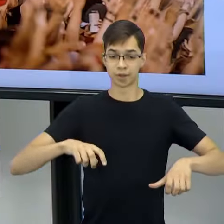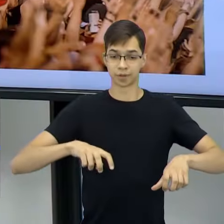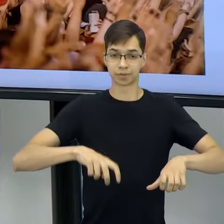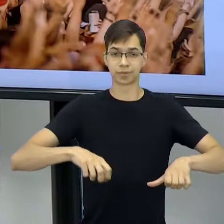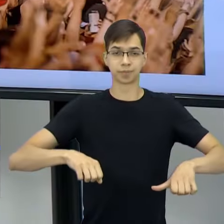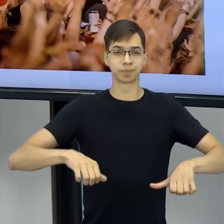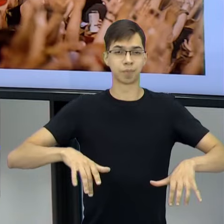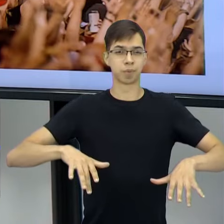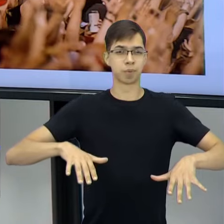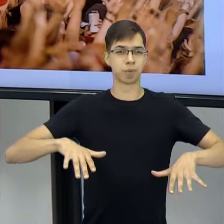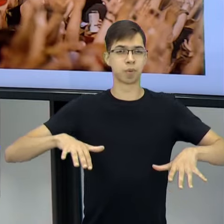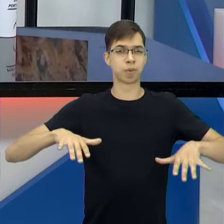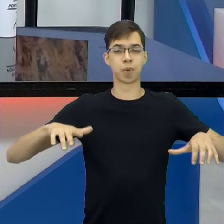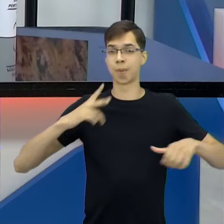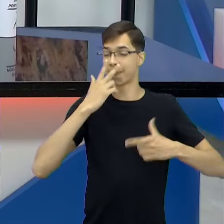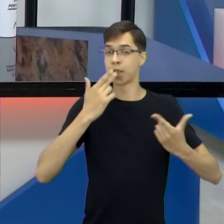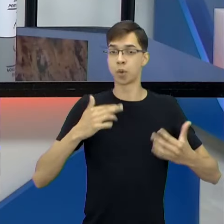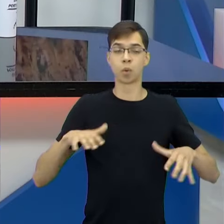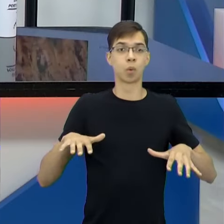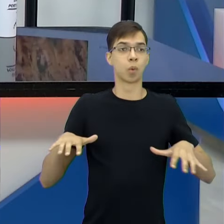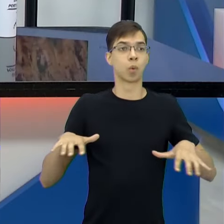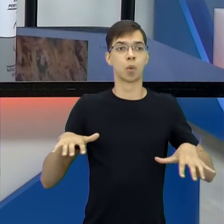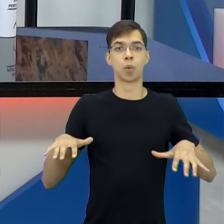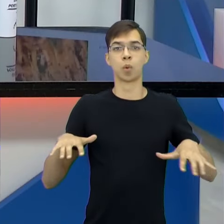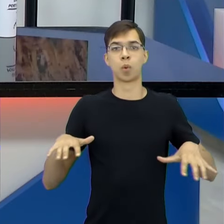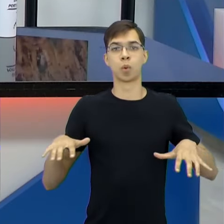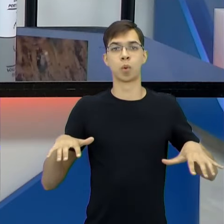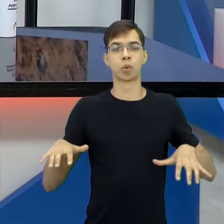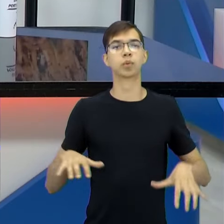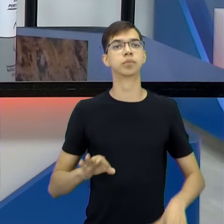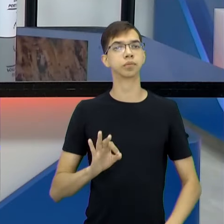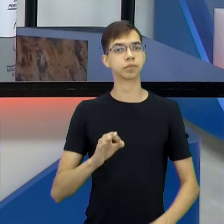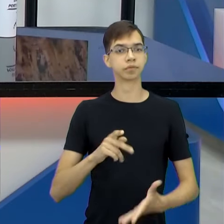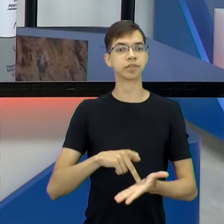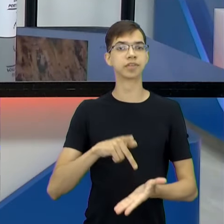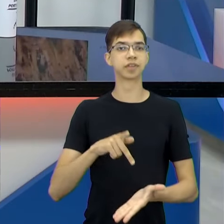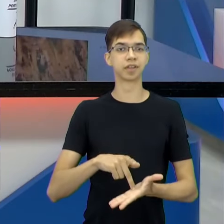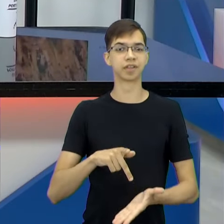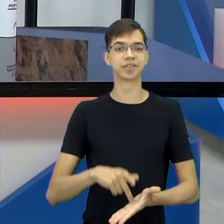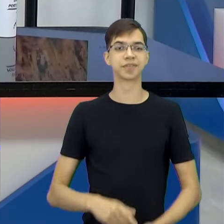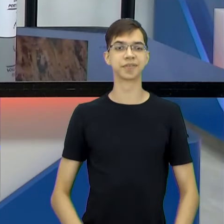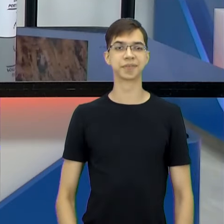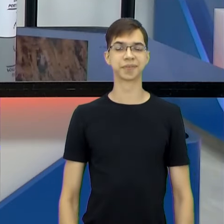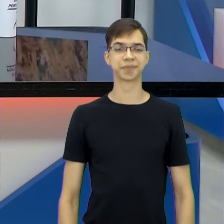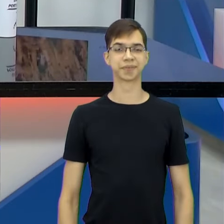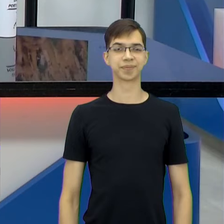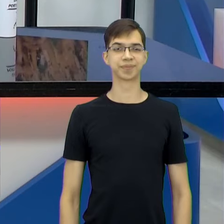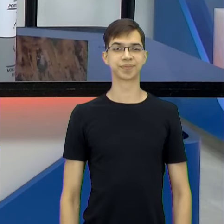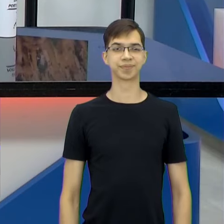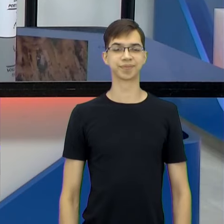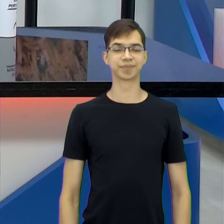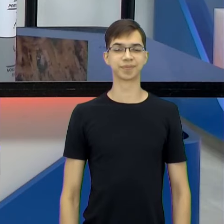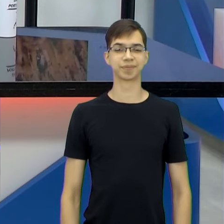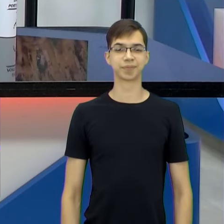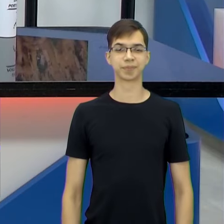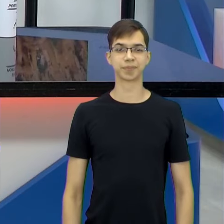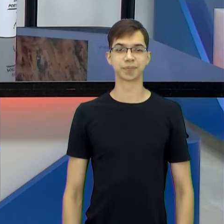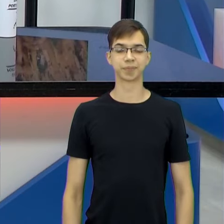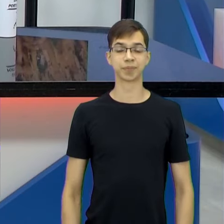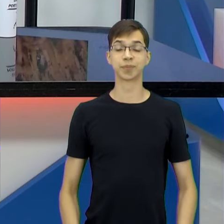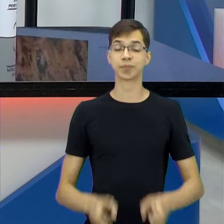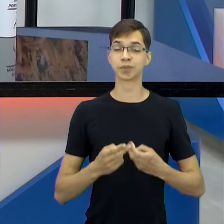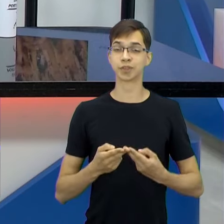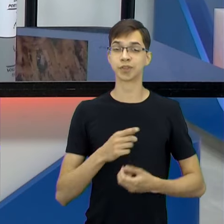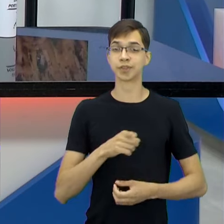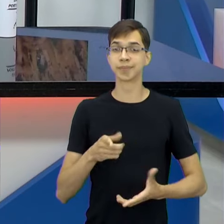E você treme. Ah, eu... Não, não vou falar, não vou falar, tem na crônica dele. Tem nisso também na crônica dele. Acho que você dificulta. Por isso que vocês não